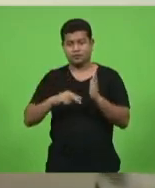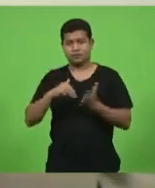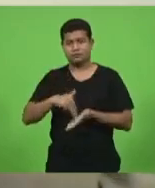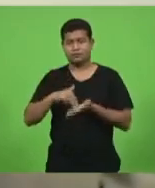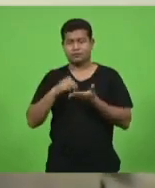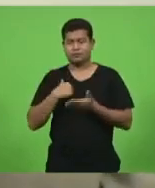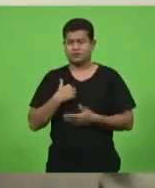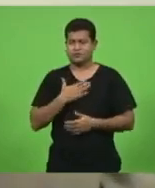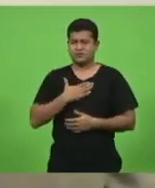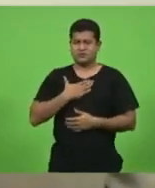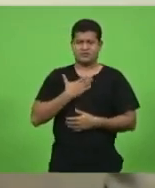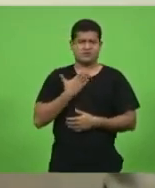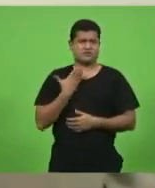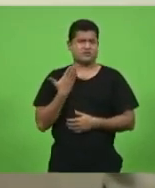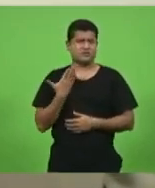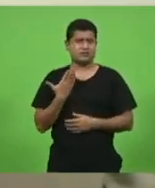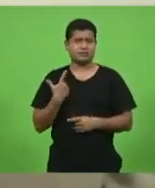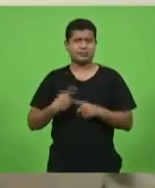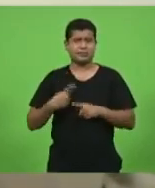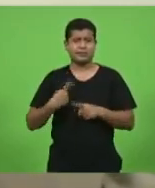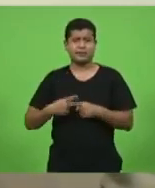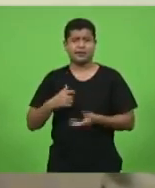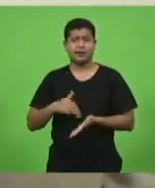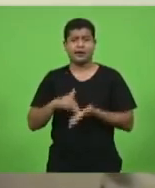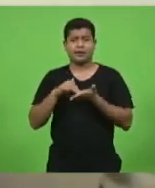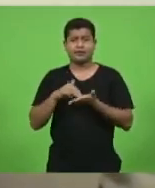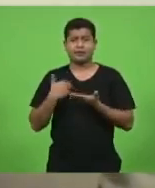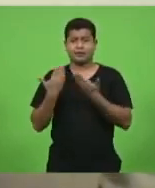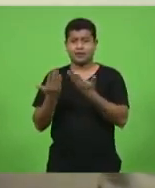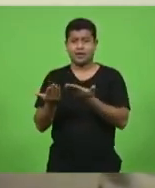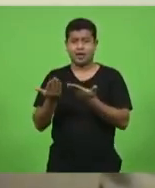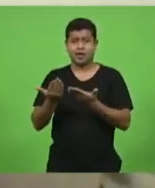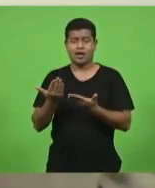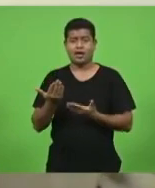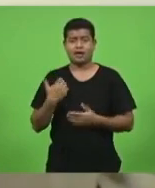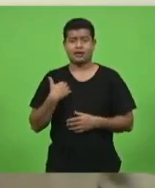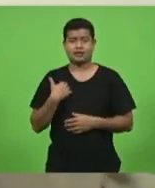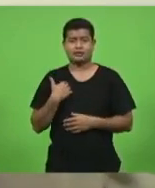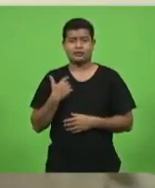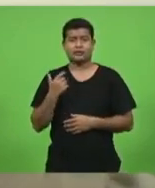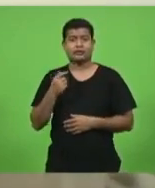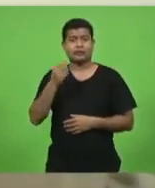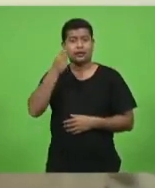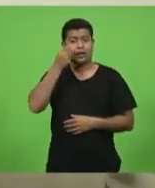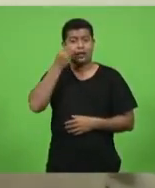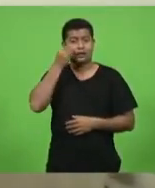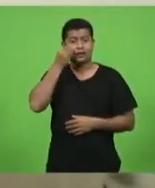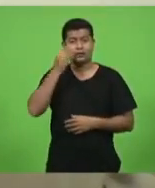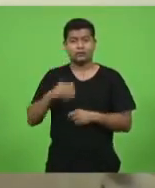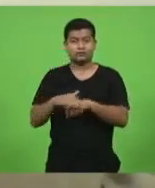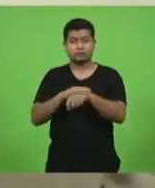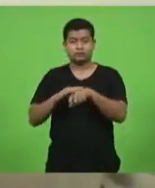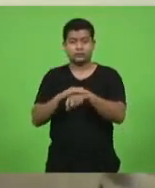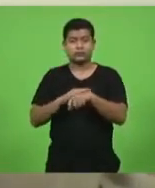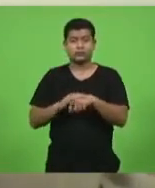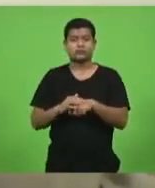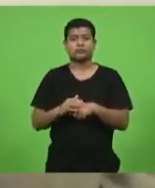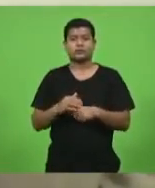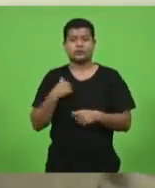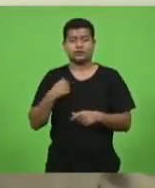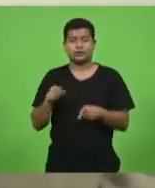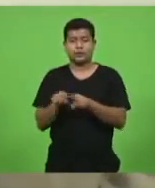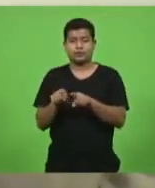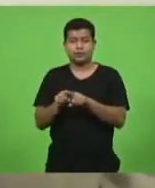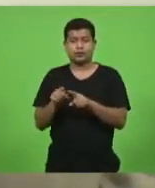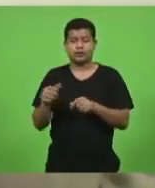estarrecida porque a moção fala que o general Pazuello buscou o diálogo tomou as providências em relação a